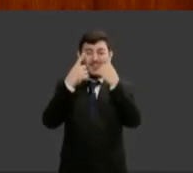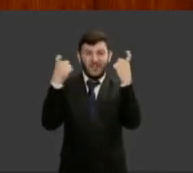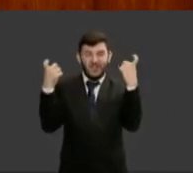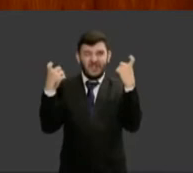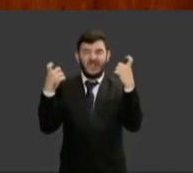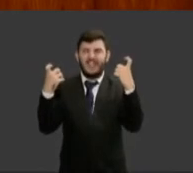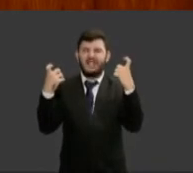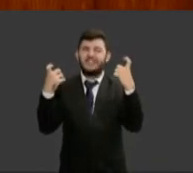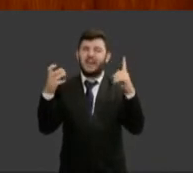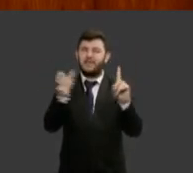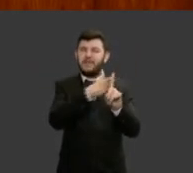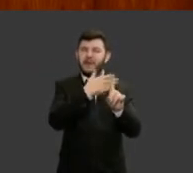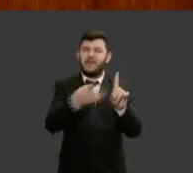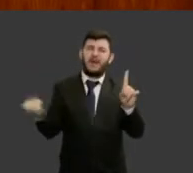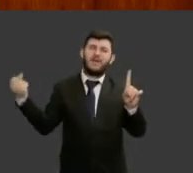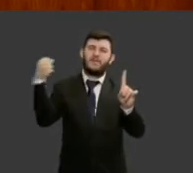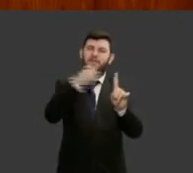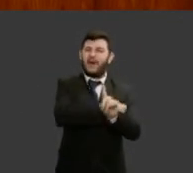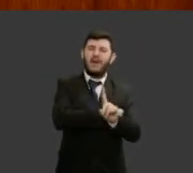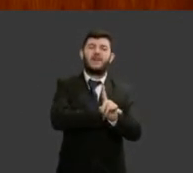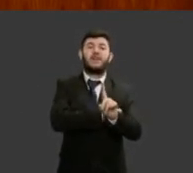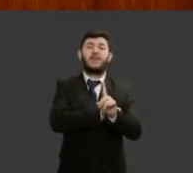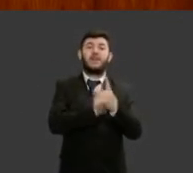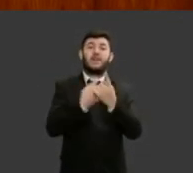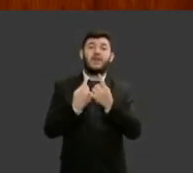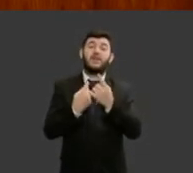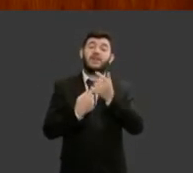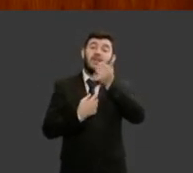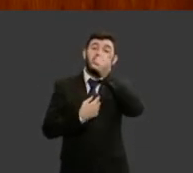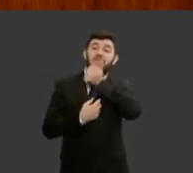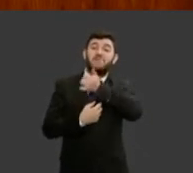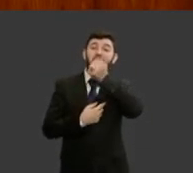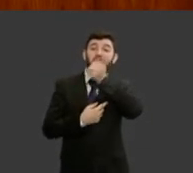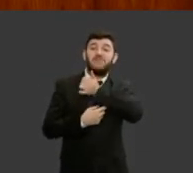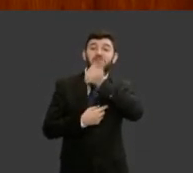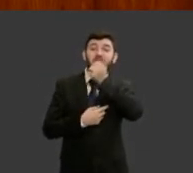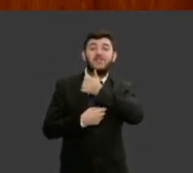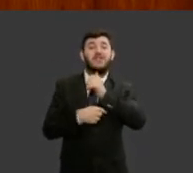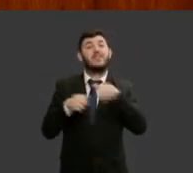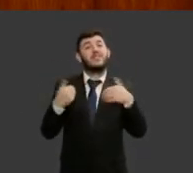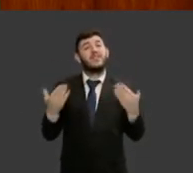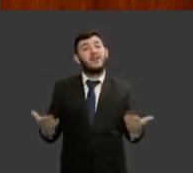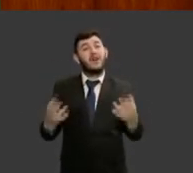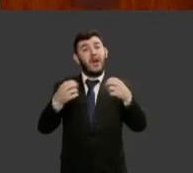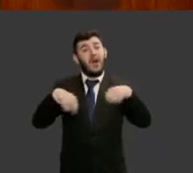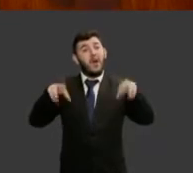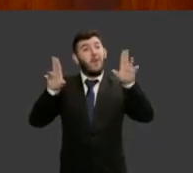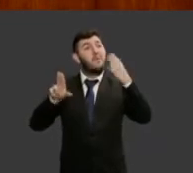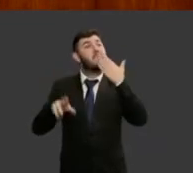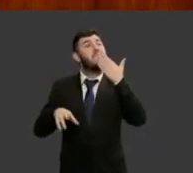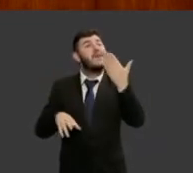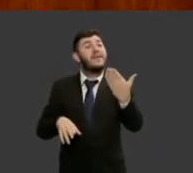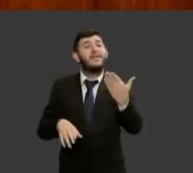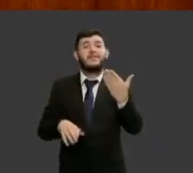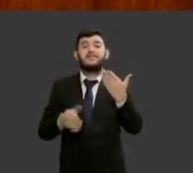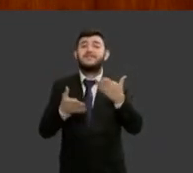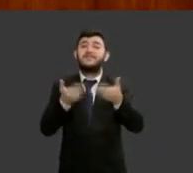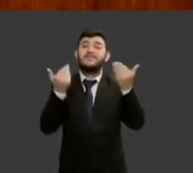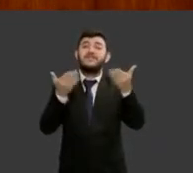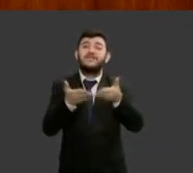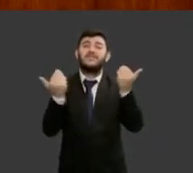adotarem providência para garantir proteção às mulheres e o Papa Francisco até o Papa Francisco